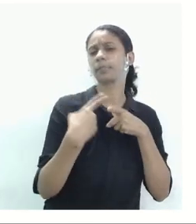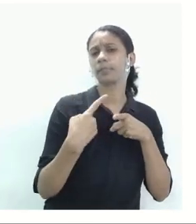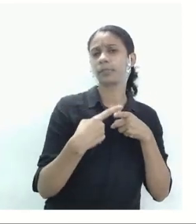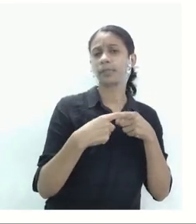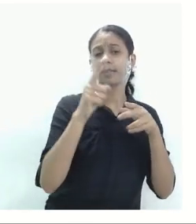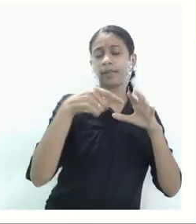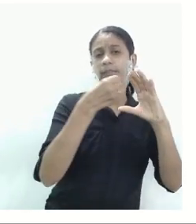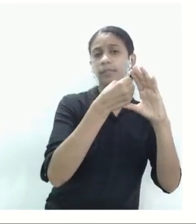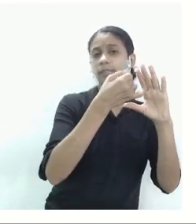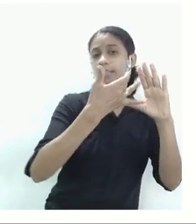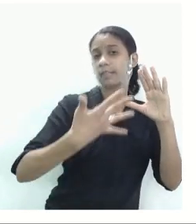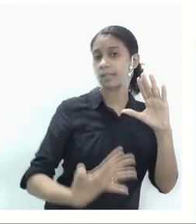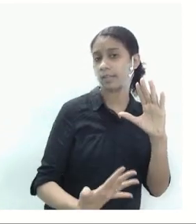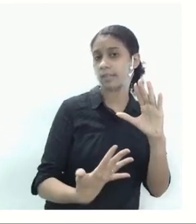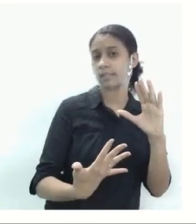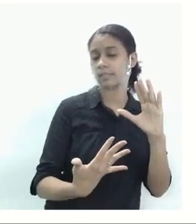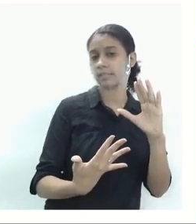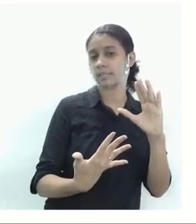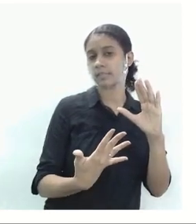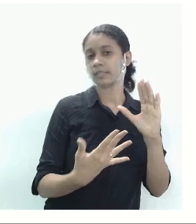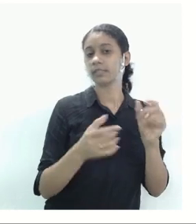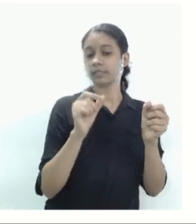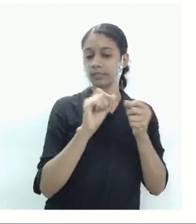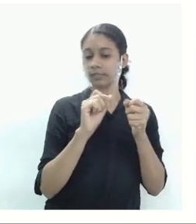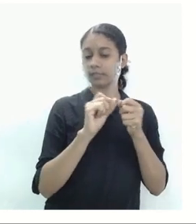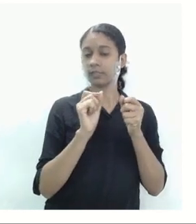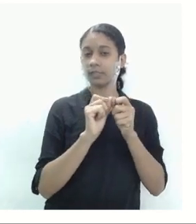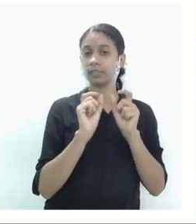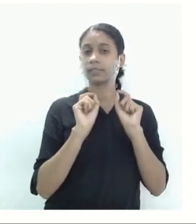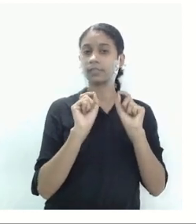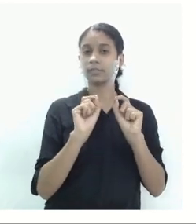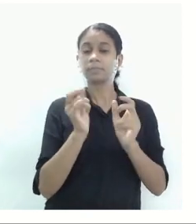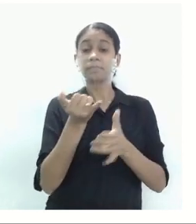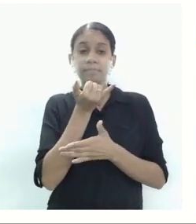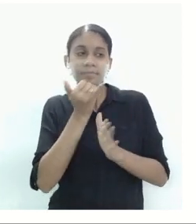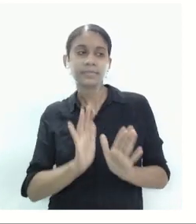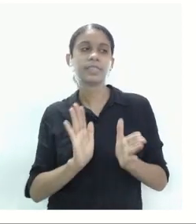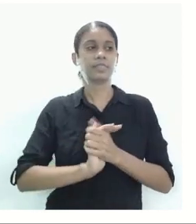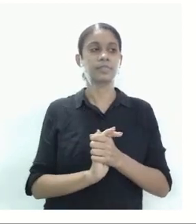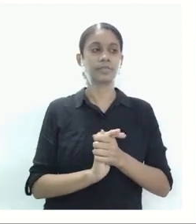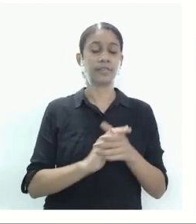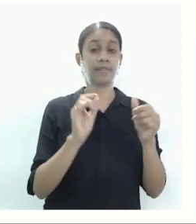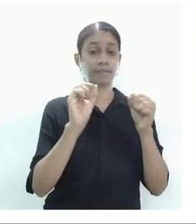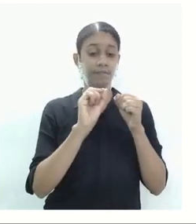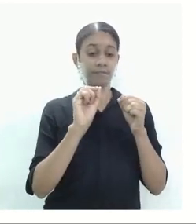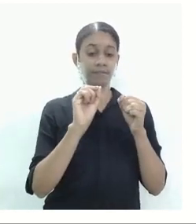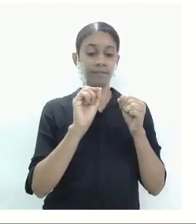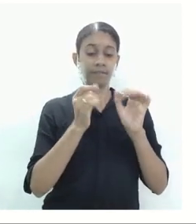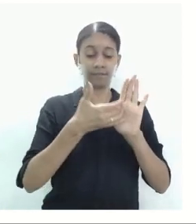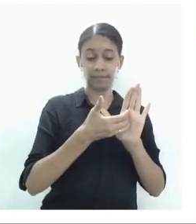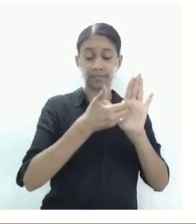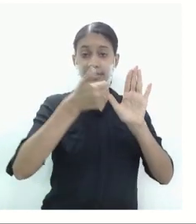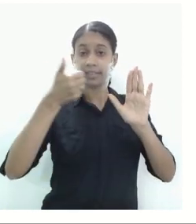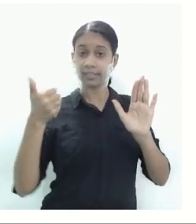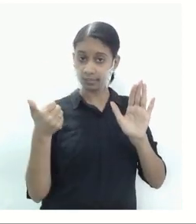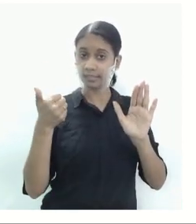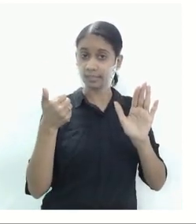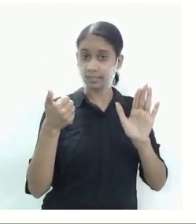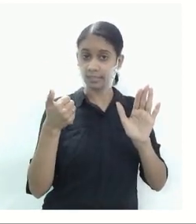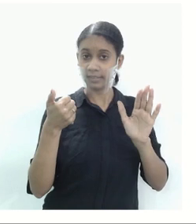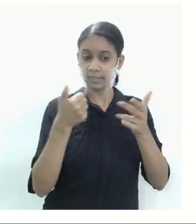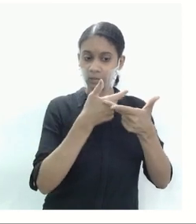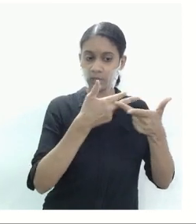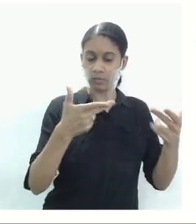caracterizar pela indústria que vai retirar... Desculpe. Ela vai retirar uma grande quantidade de materiais da